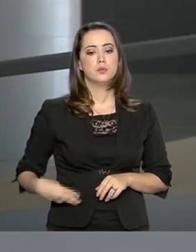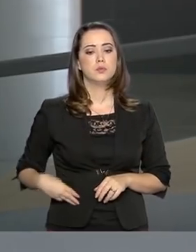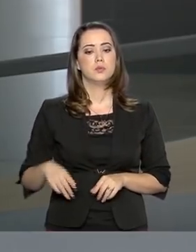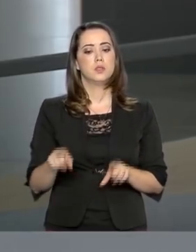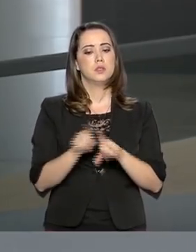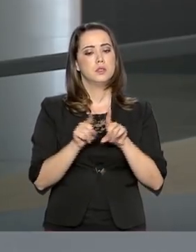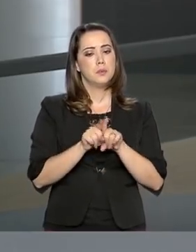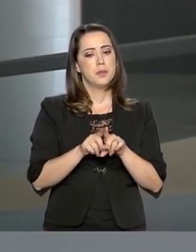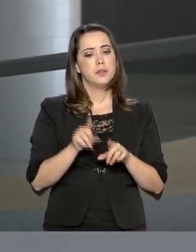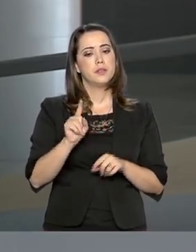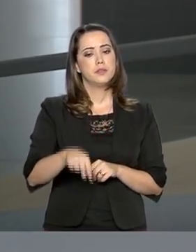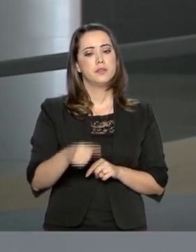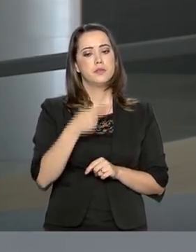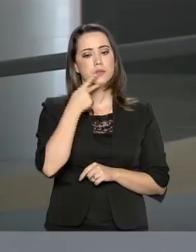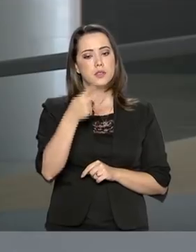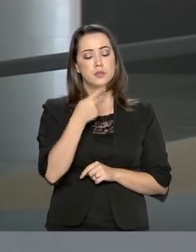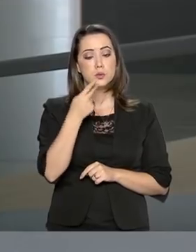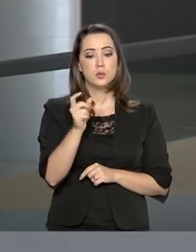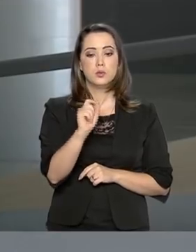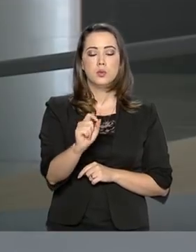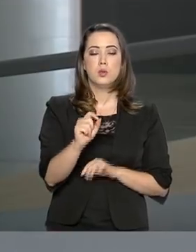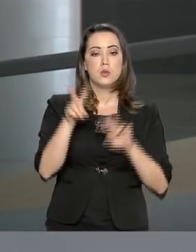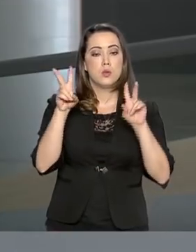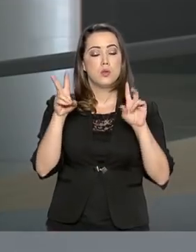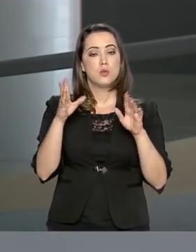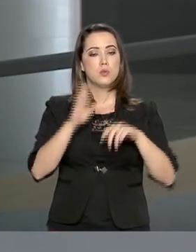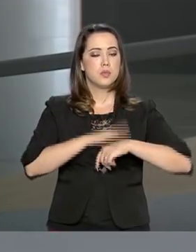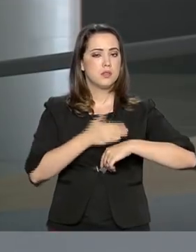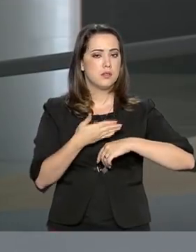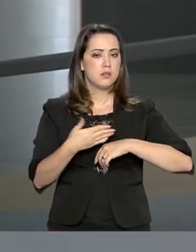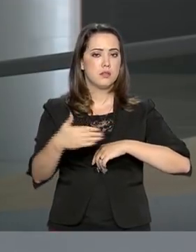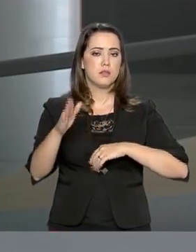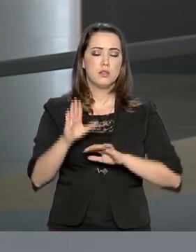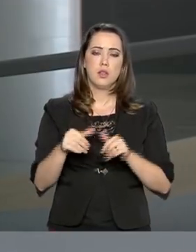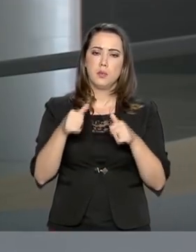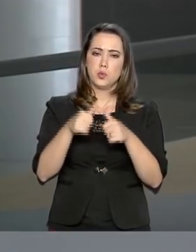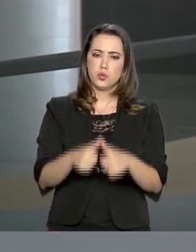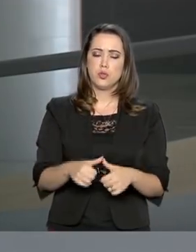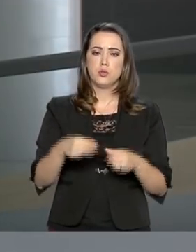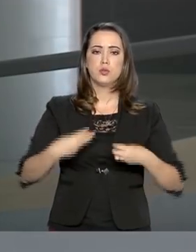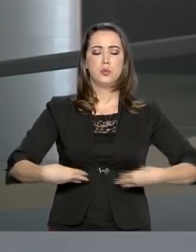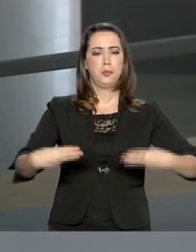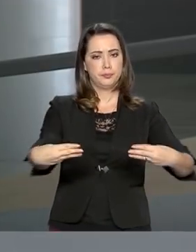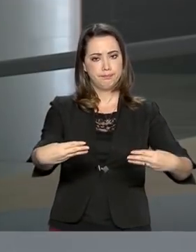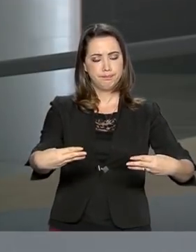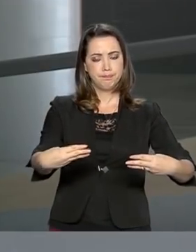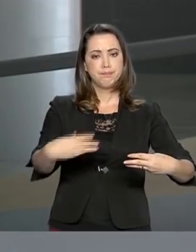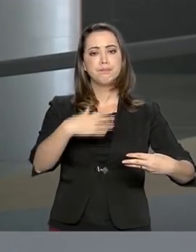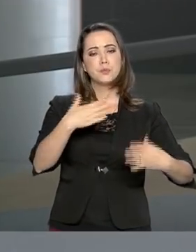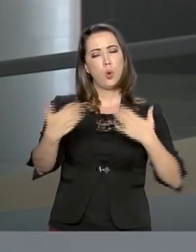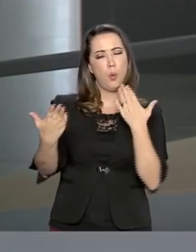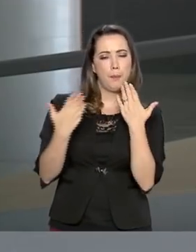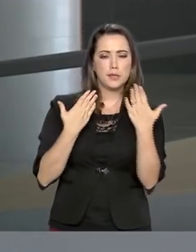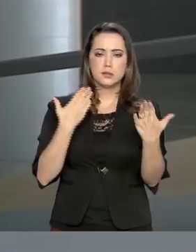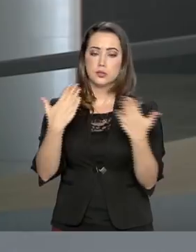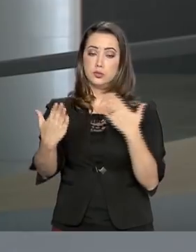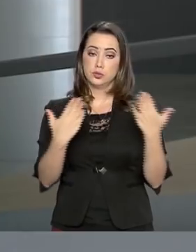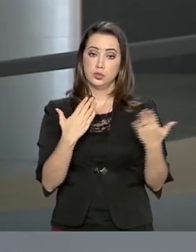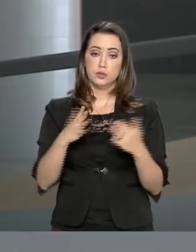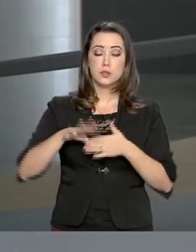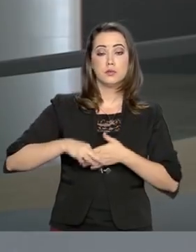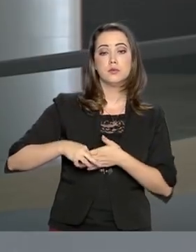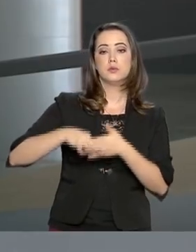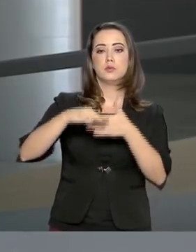Moro também aproveitou para falar sobre esse tempo que está à frente da pasta, fez um balanço, um pequeno balanço do período em que está